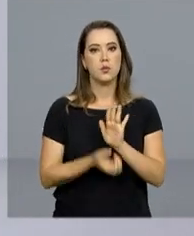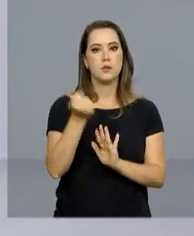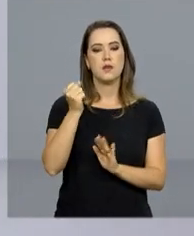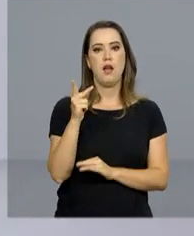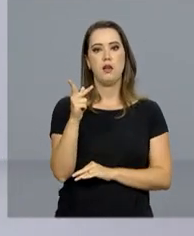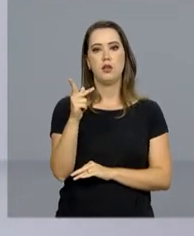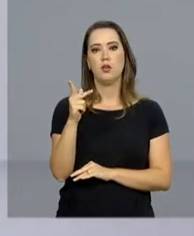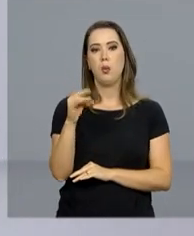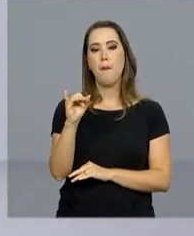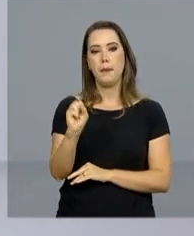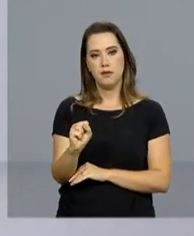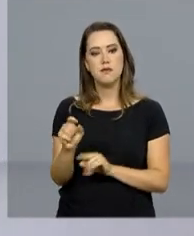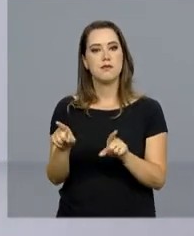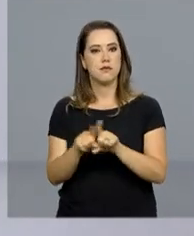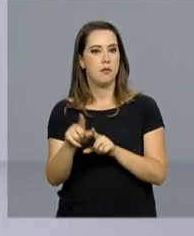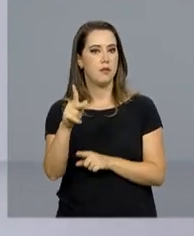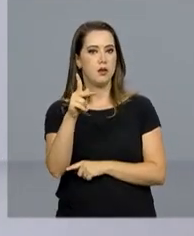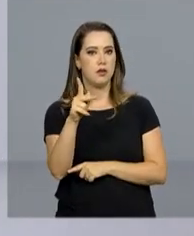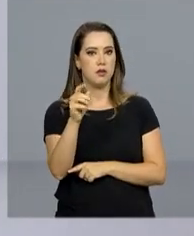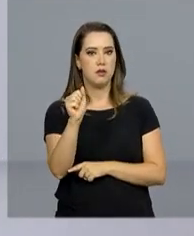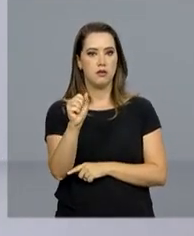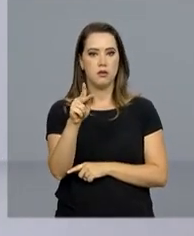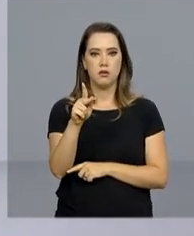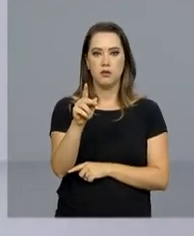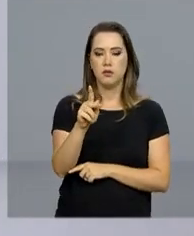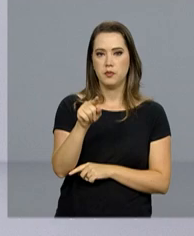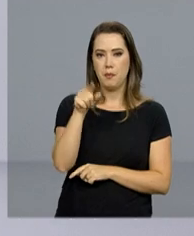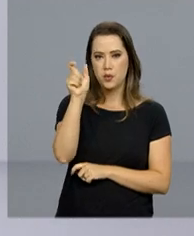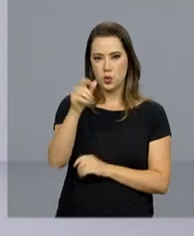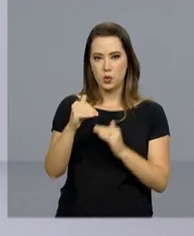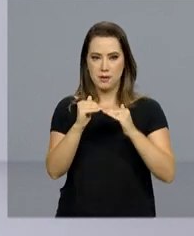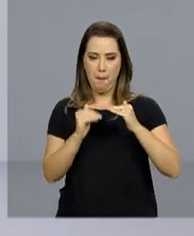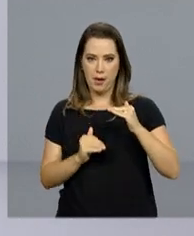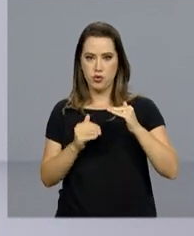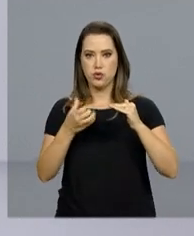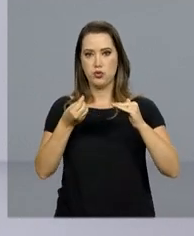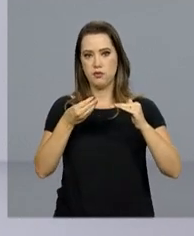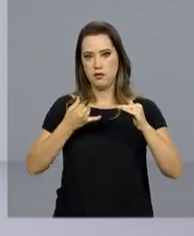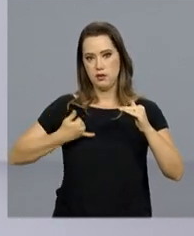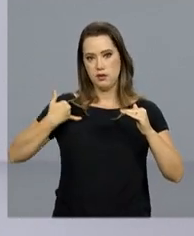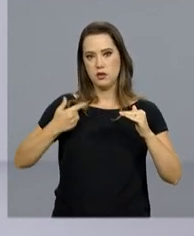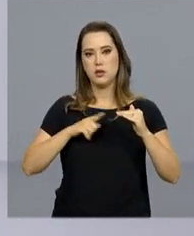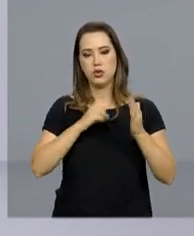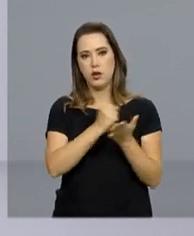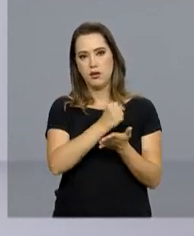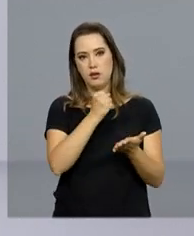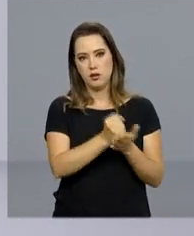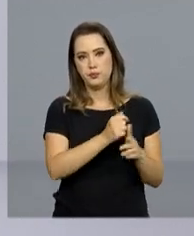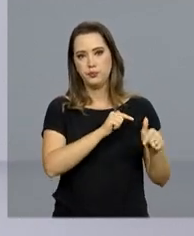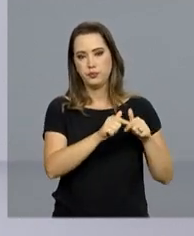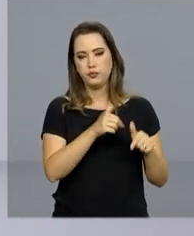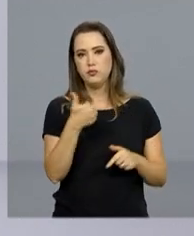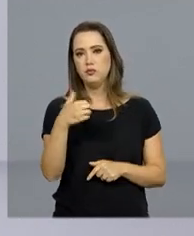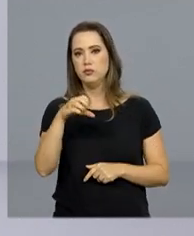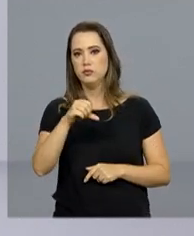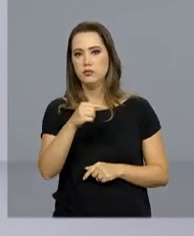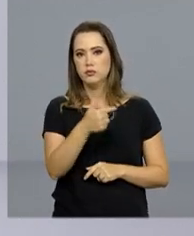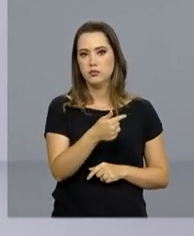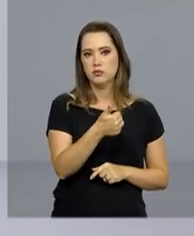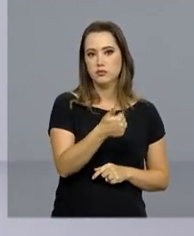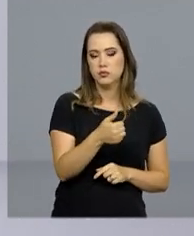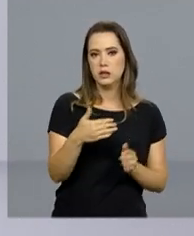das cotas do PIS-PASEP para os trabalhadores com menos de 60 anos que tinham carteira assinada entre 1971